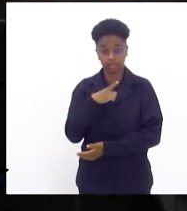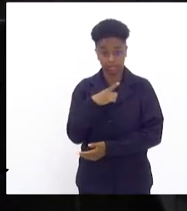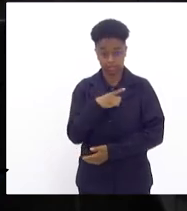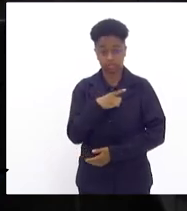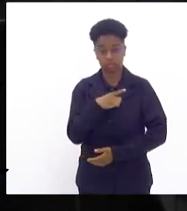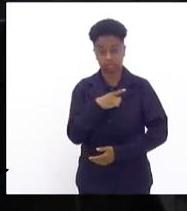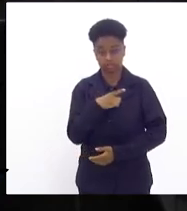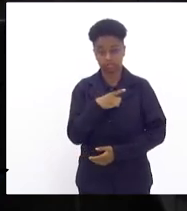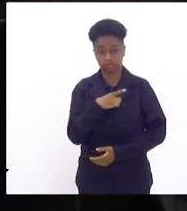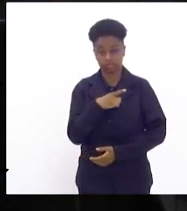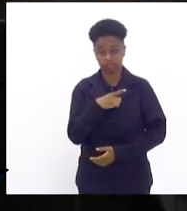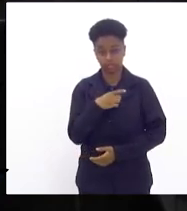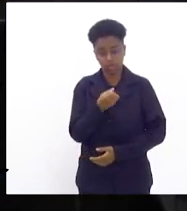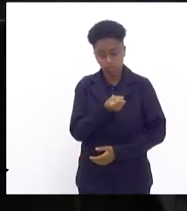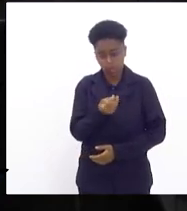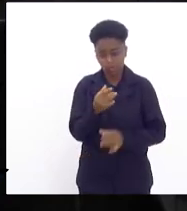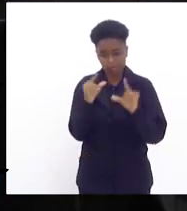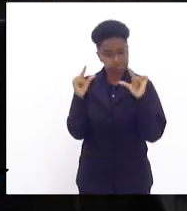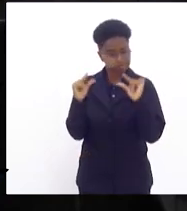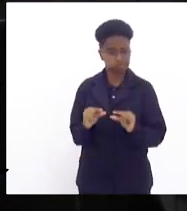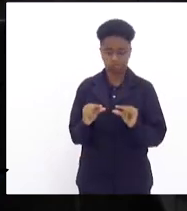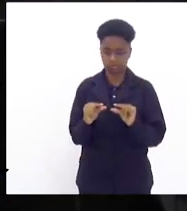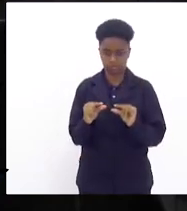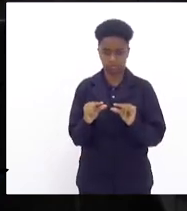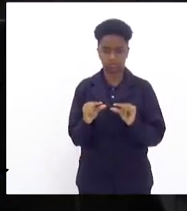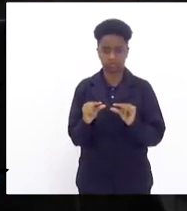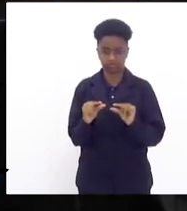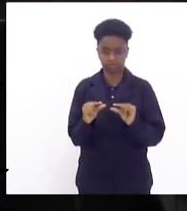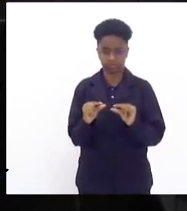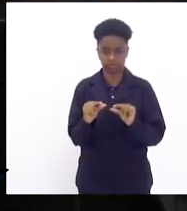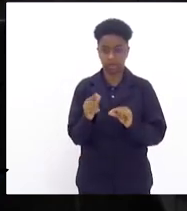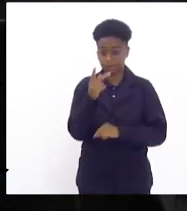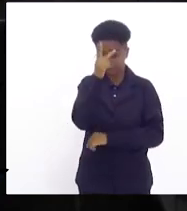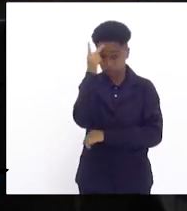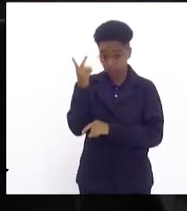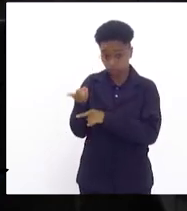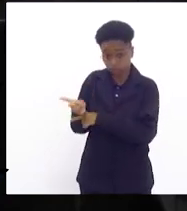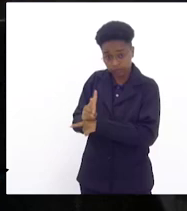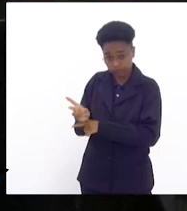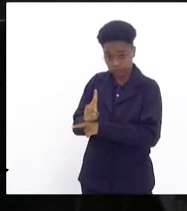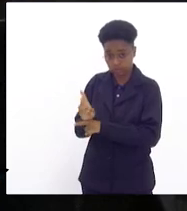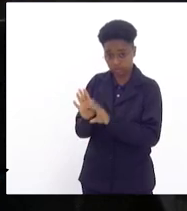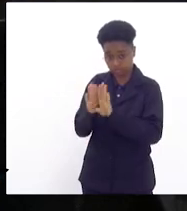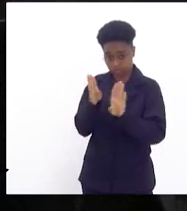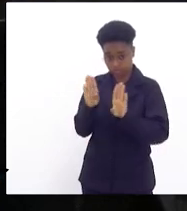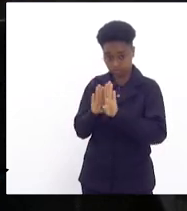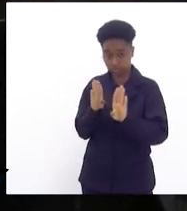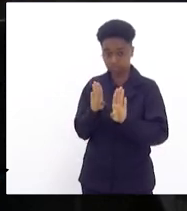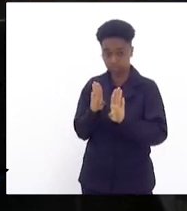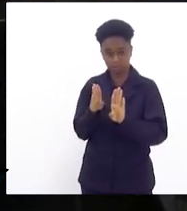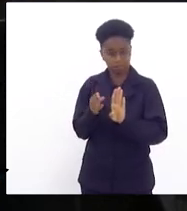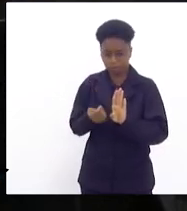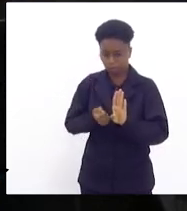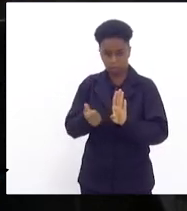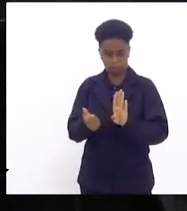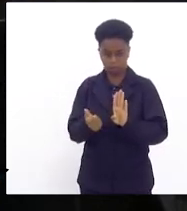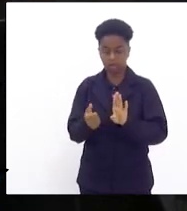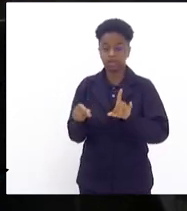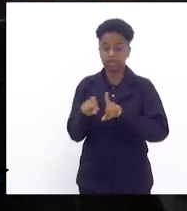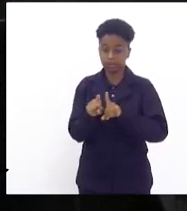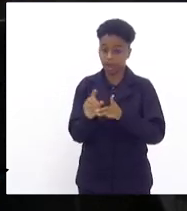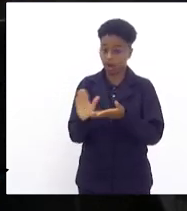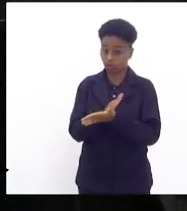muito pequeno de porteiros terceirizados. Temos escolas que